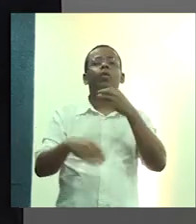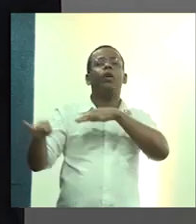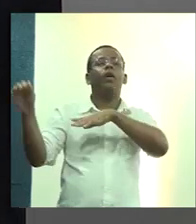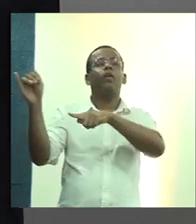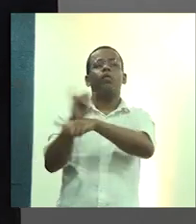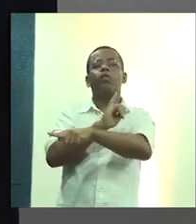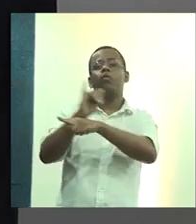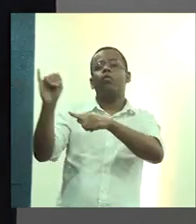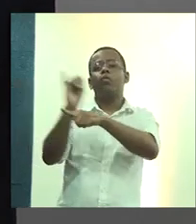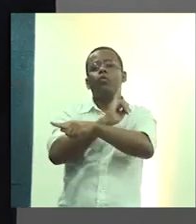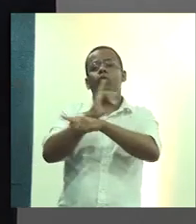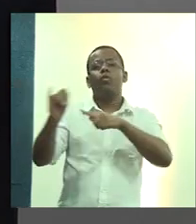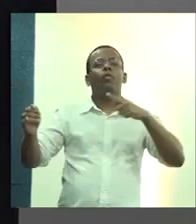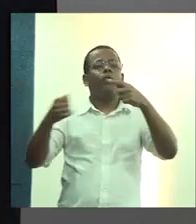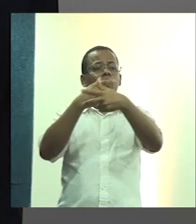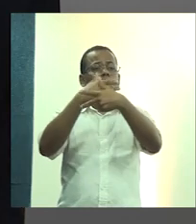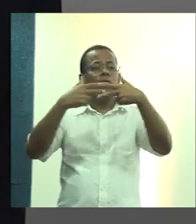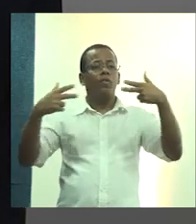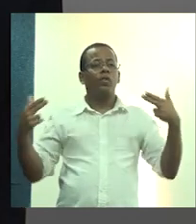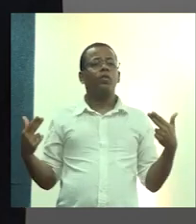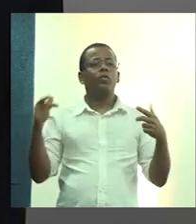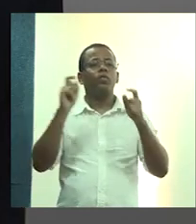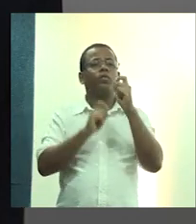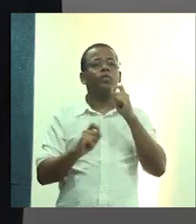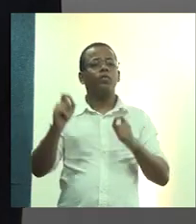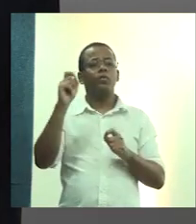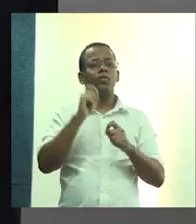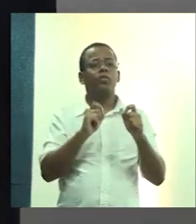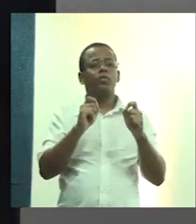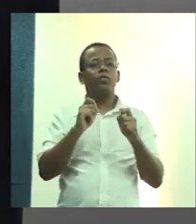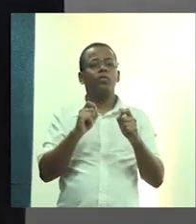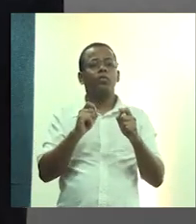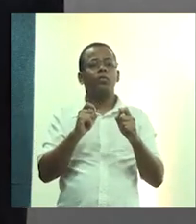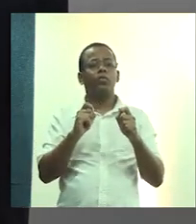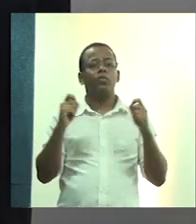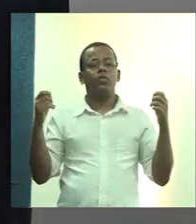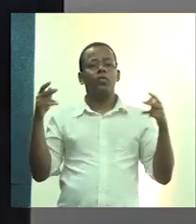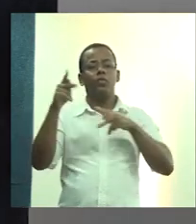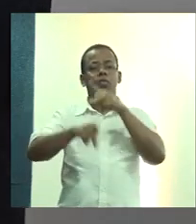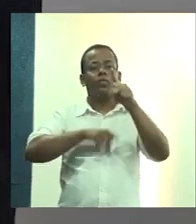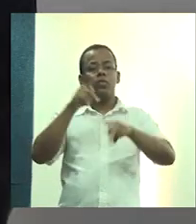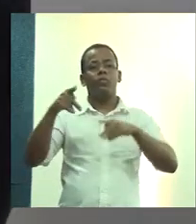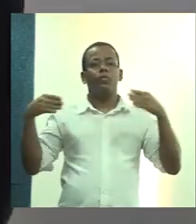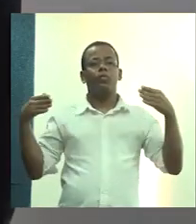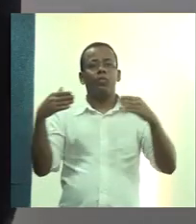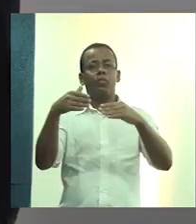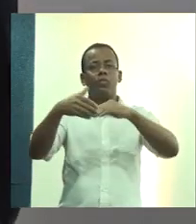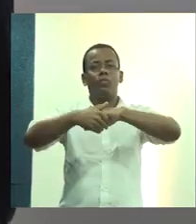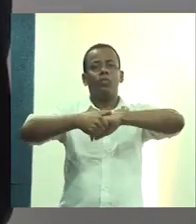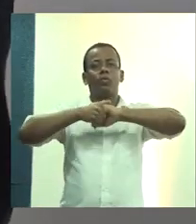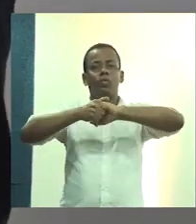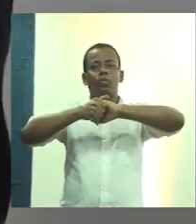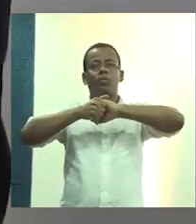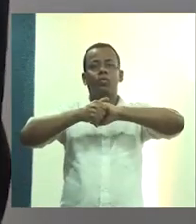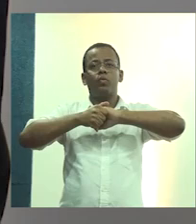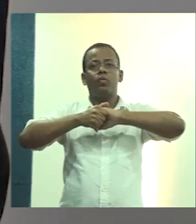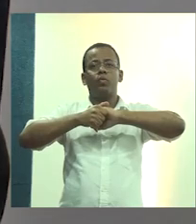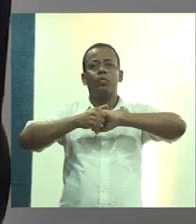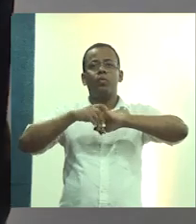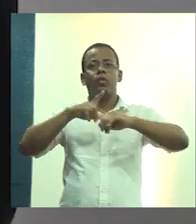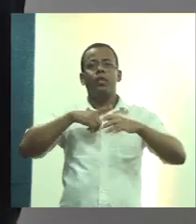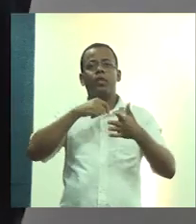desses vários, desse público-alvo, os parceiros, para beneficiar essas